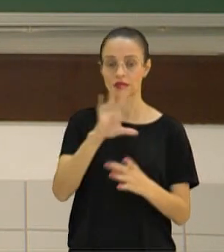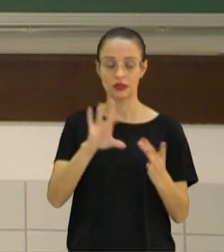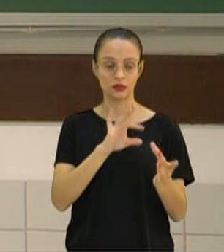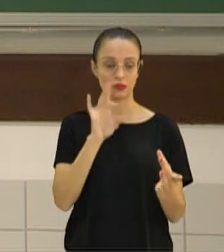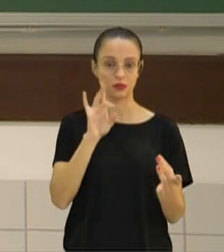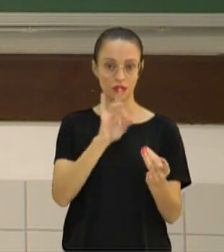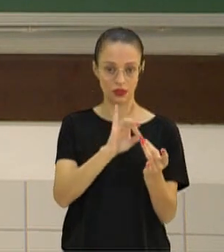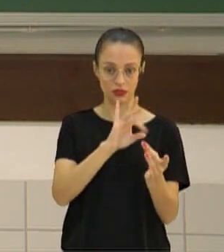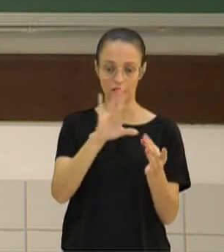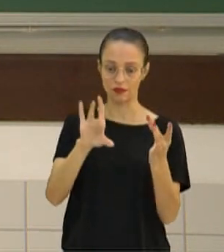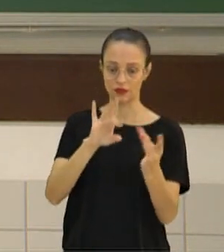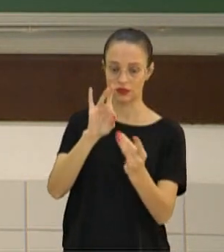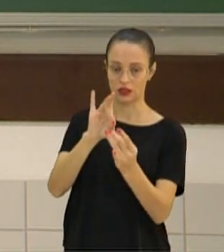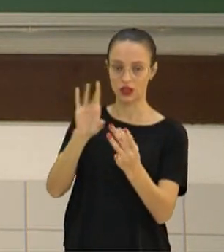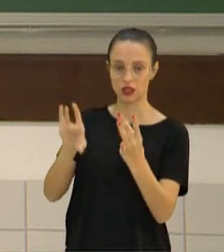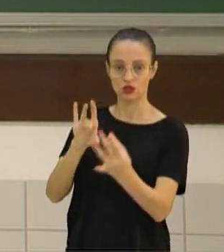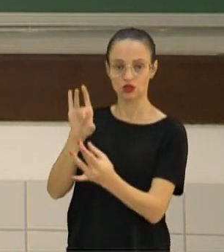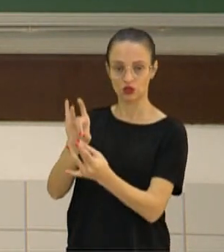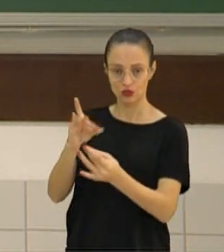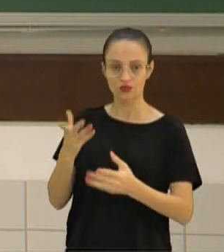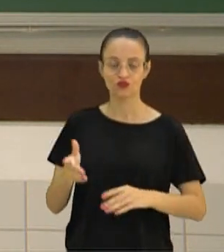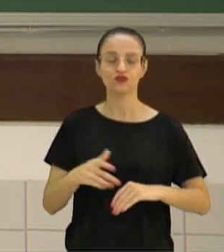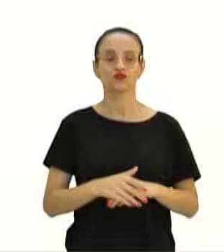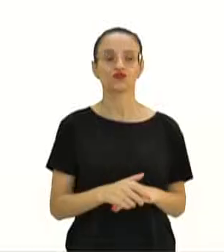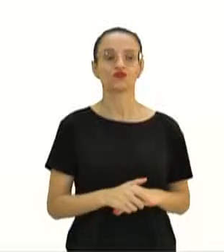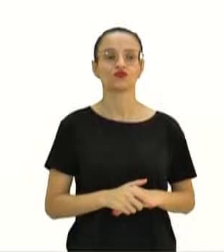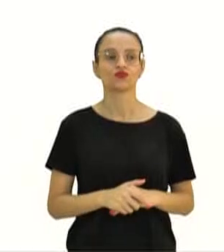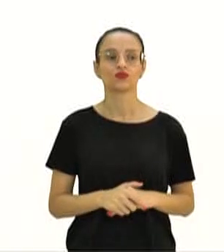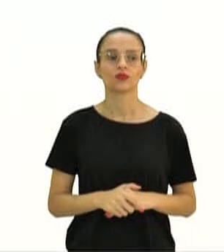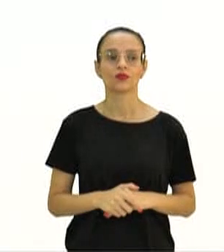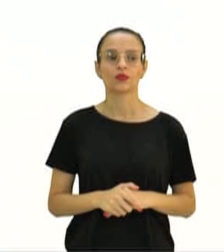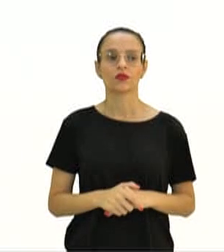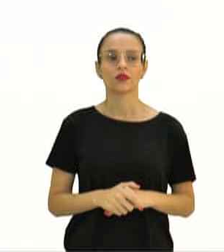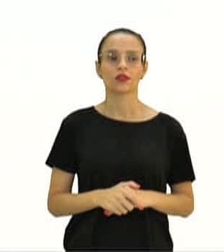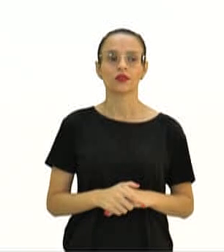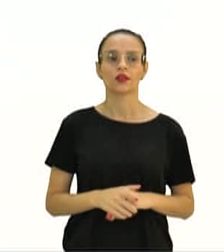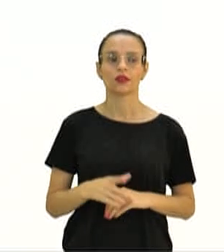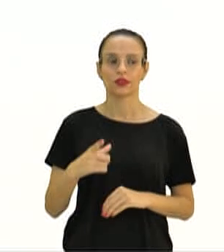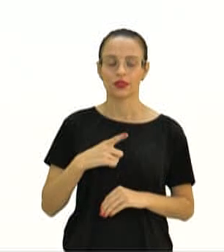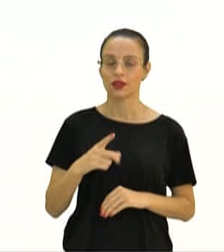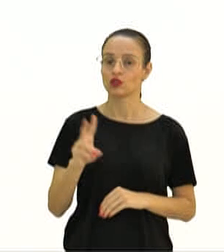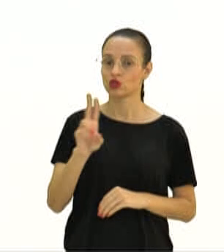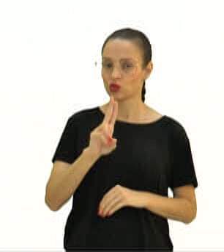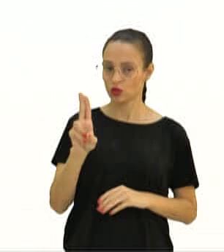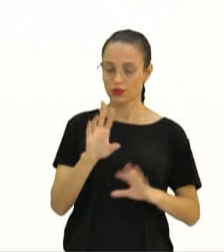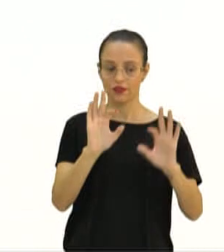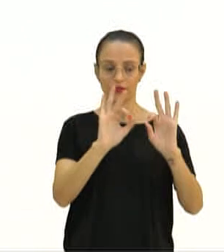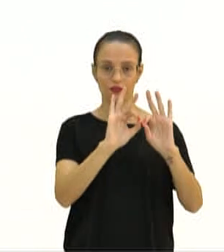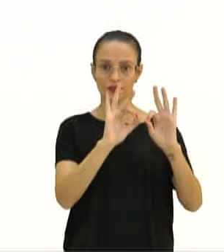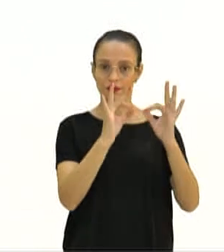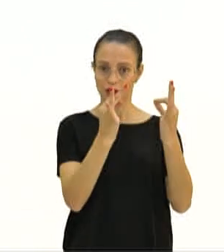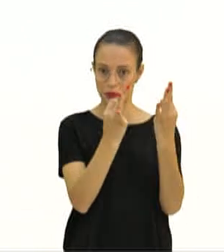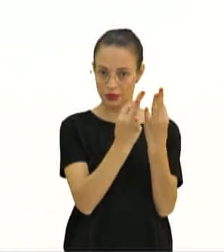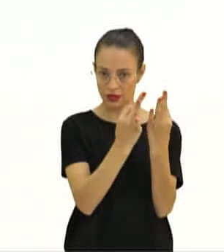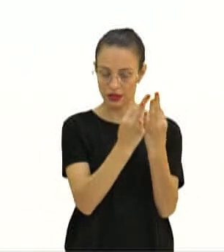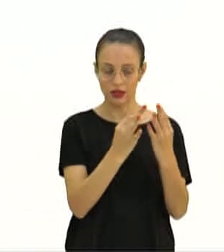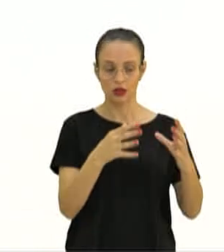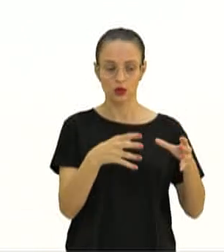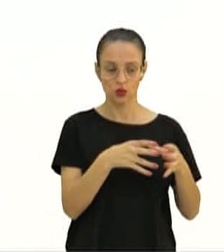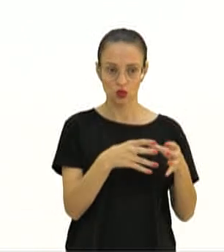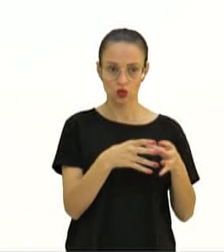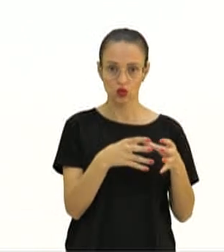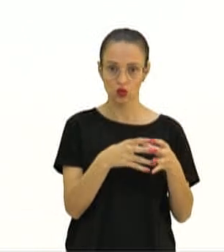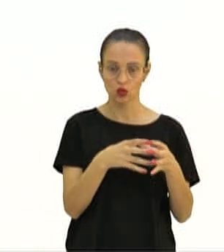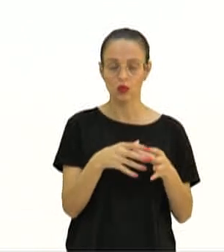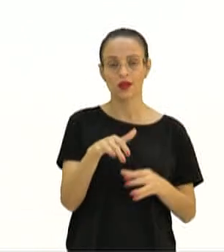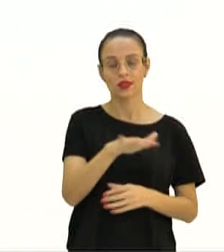Algumas especificidades dentro da classificação dos seres vivos. Quando eu tenho o nome da família, de um grupo, em